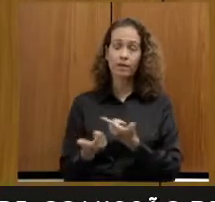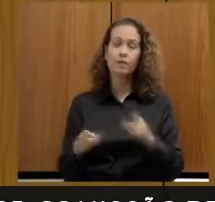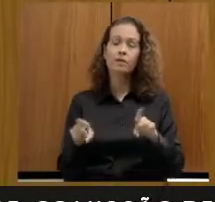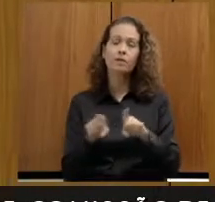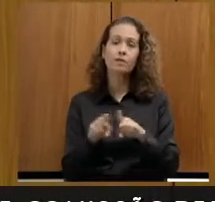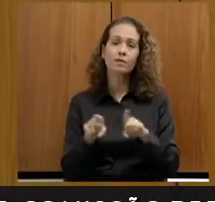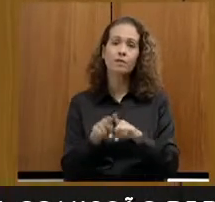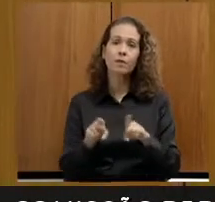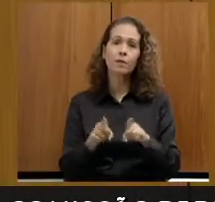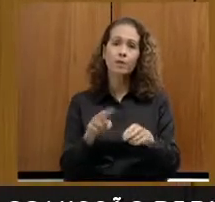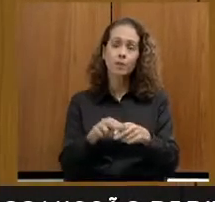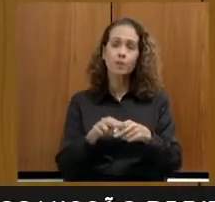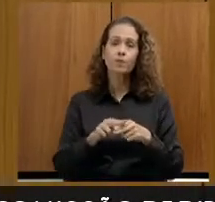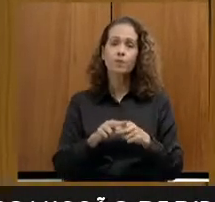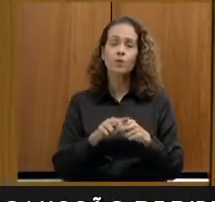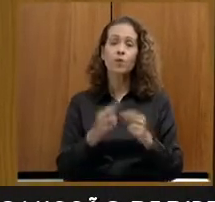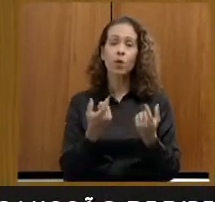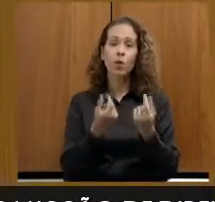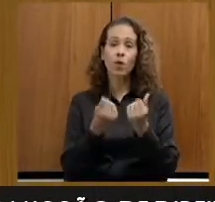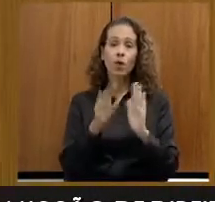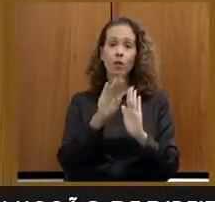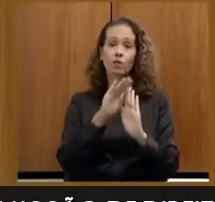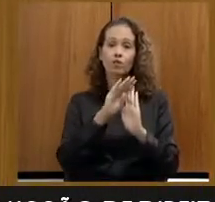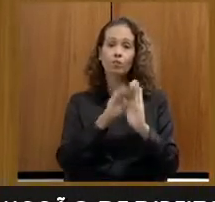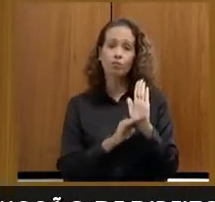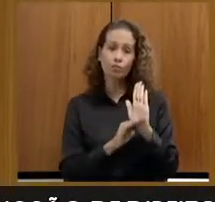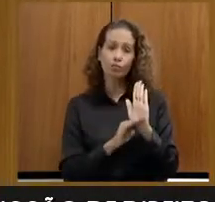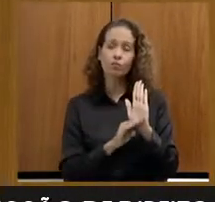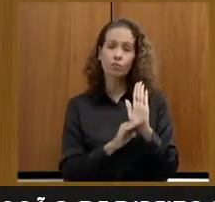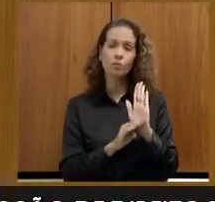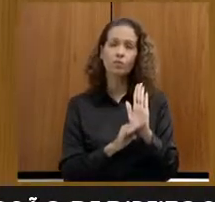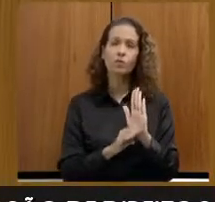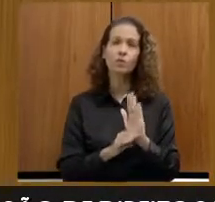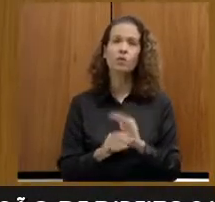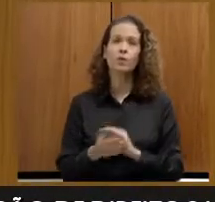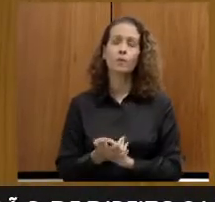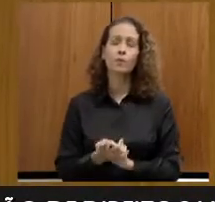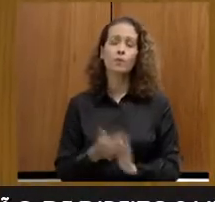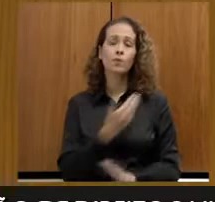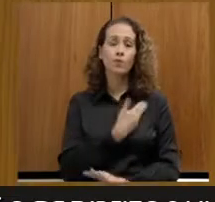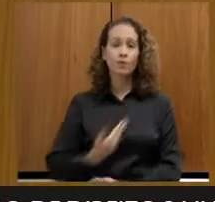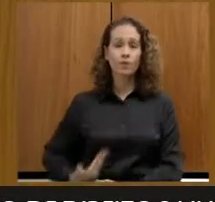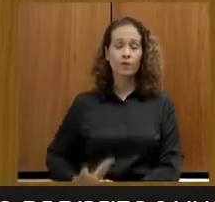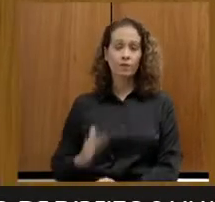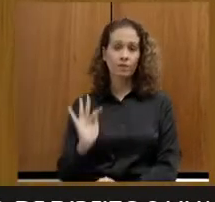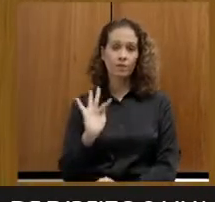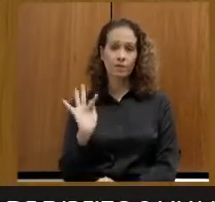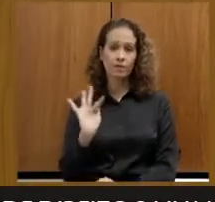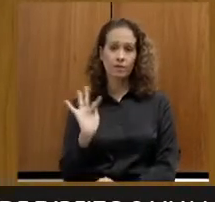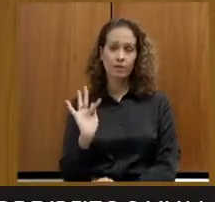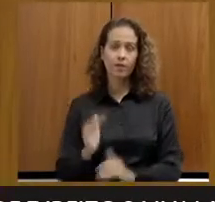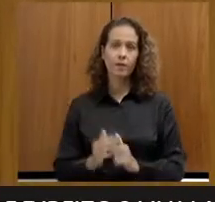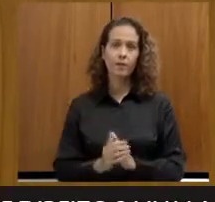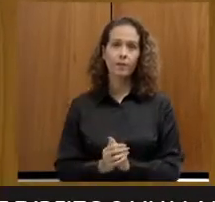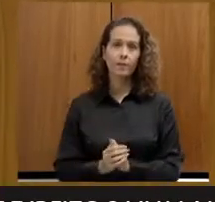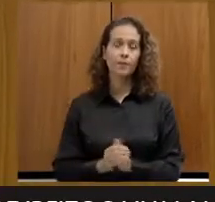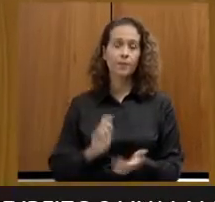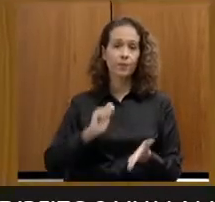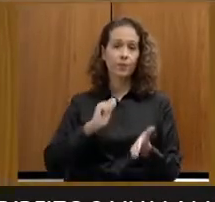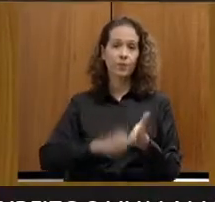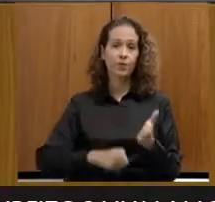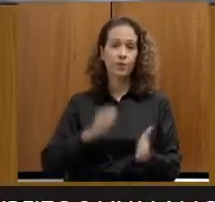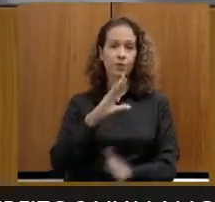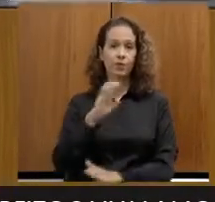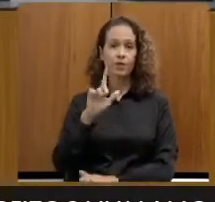da previsão de recursos a serem repassados ao FET pelo Governo Federal. Autor, deputado Celindo